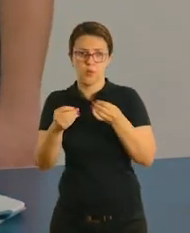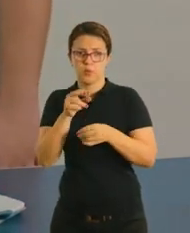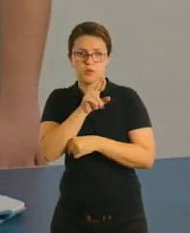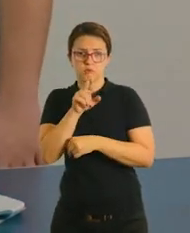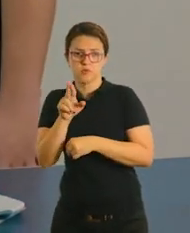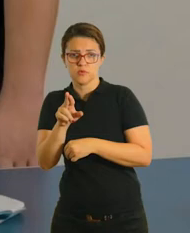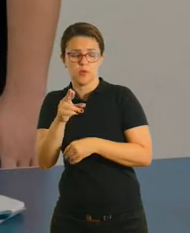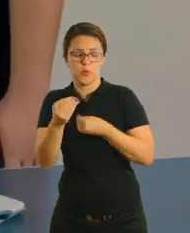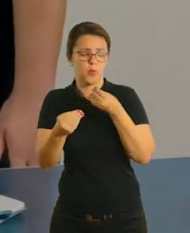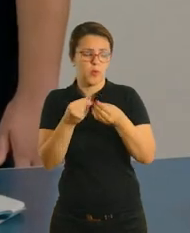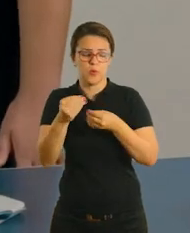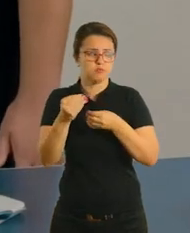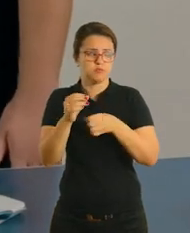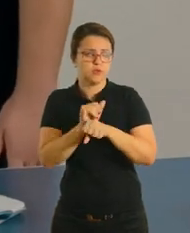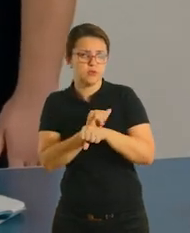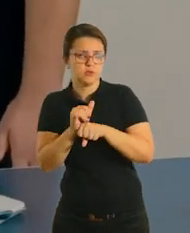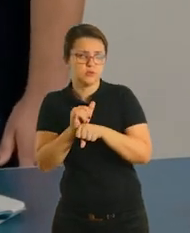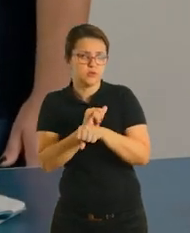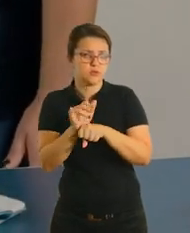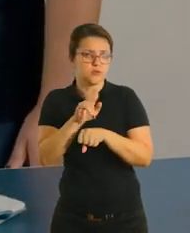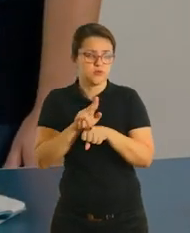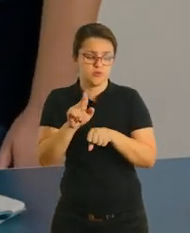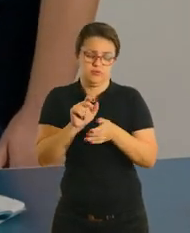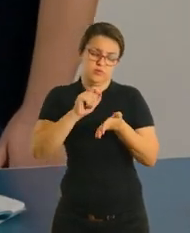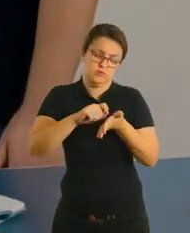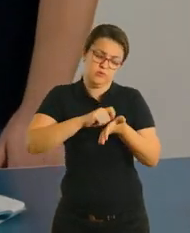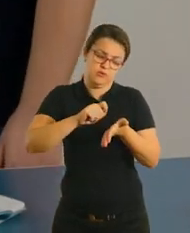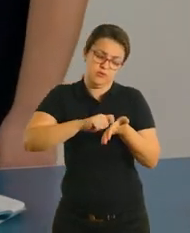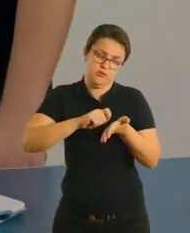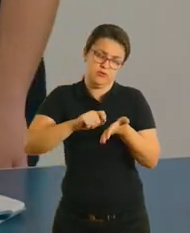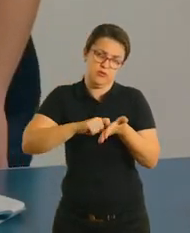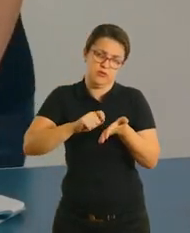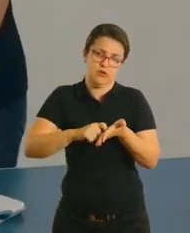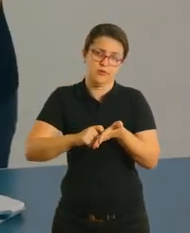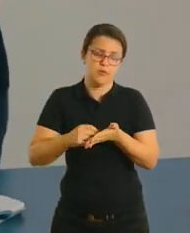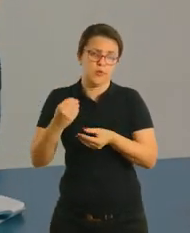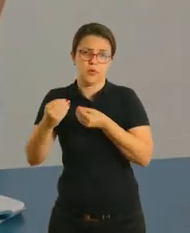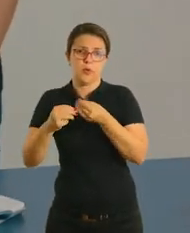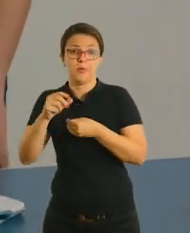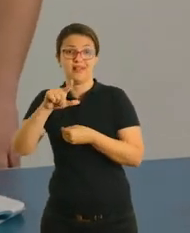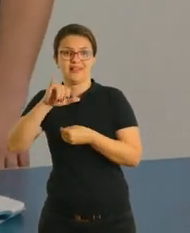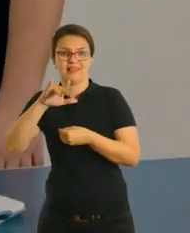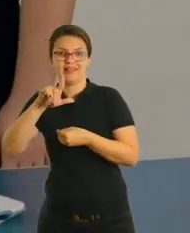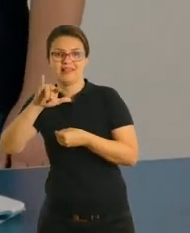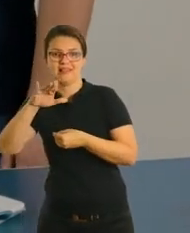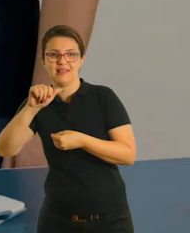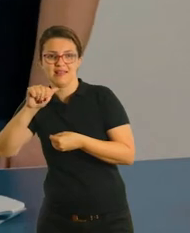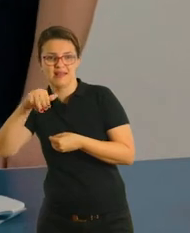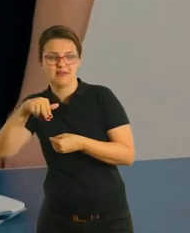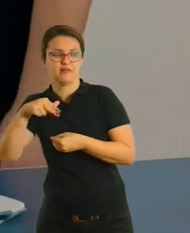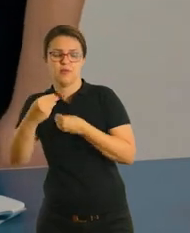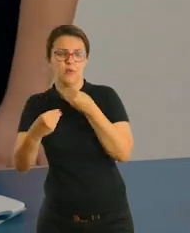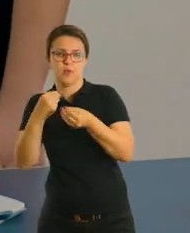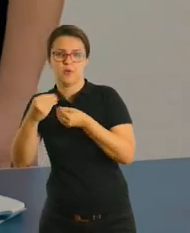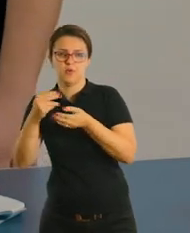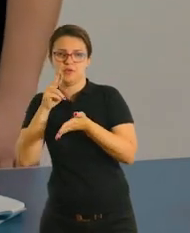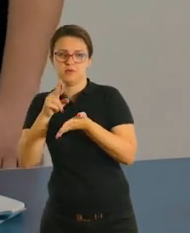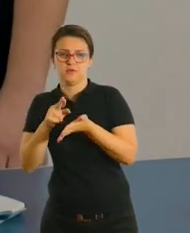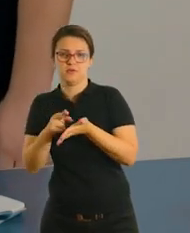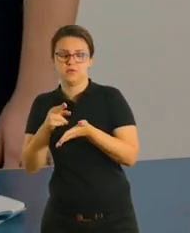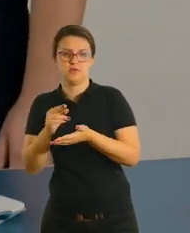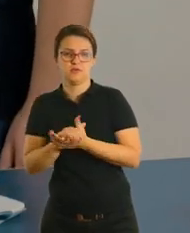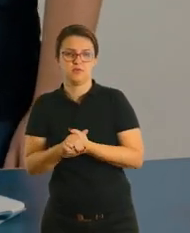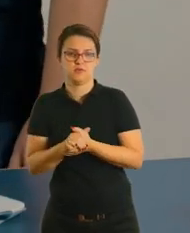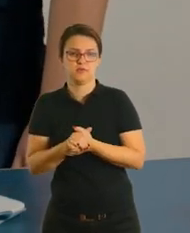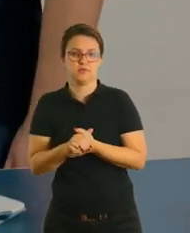Como a Marta fez, qual foi o processo que ela utilizou, explica com suas palavras. E como a Lilian resolveu. Qual a diferença entre as